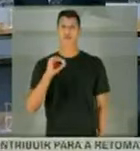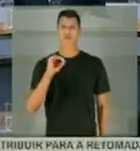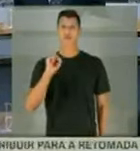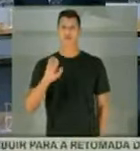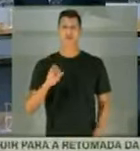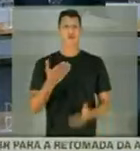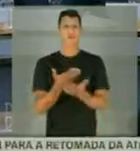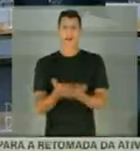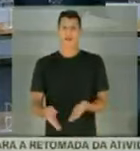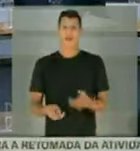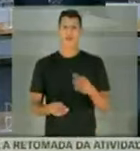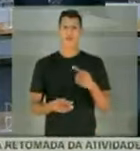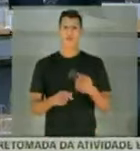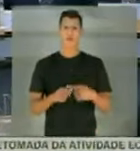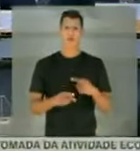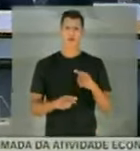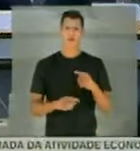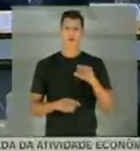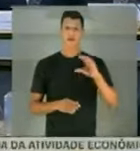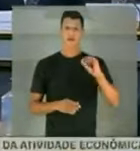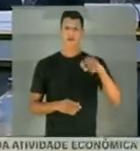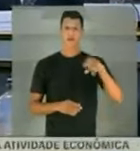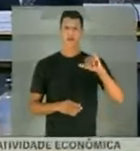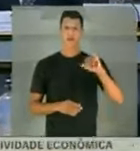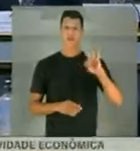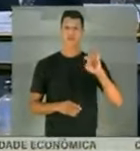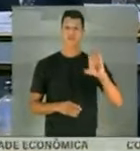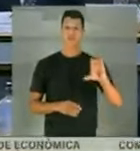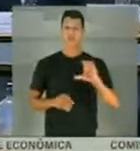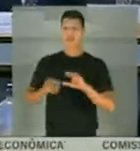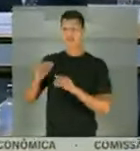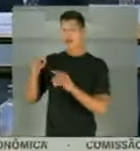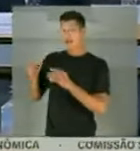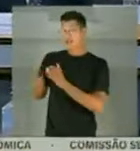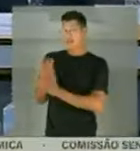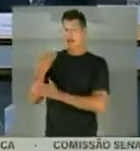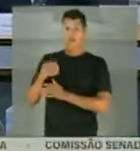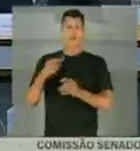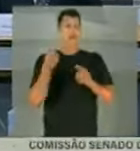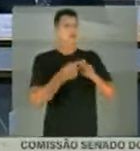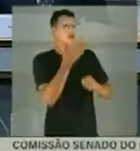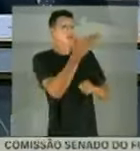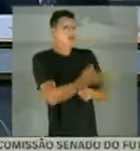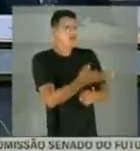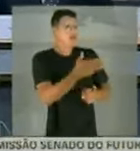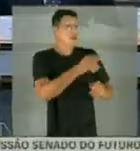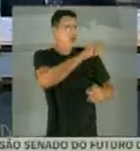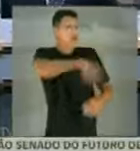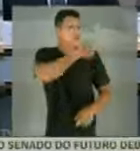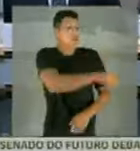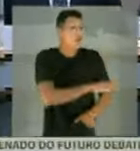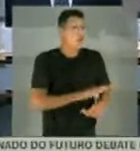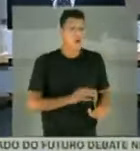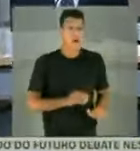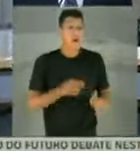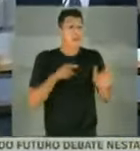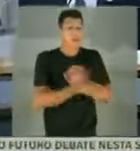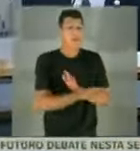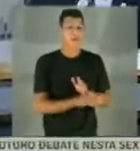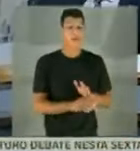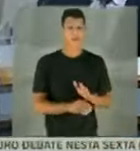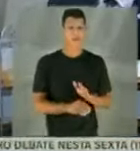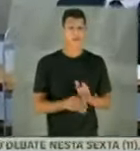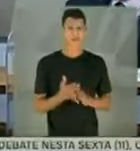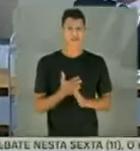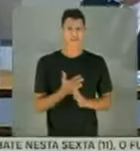perdeu o objeto, porquanto a Conitec está elaborando o protocolo. Mas por que V. Exª não a revogou? Porque ela